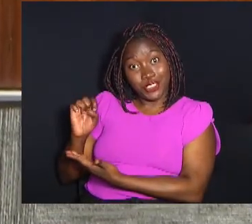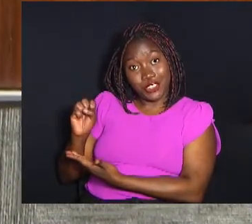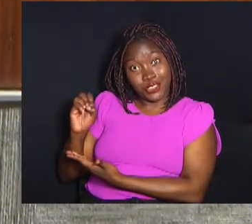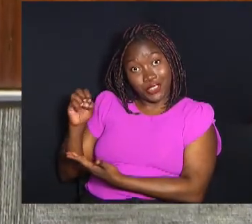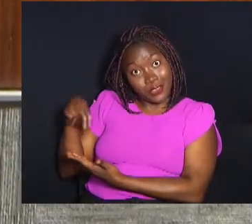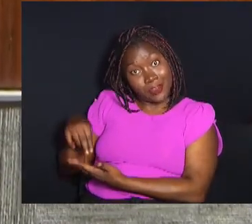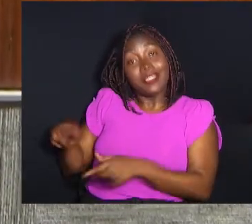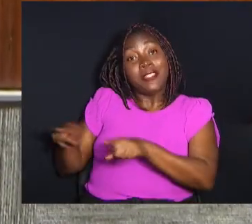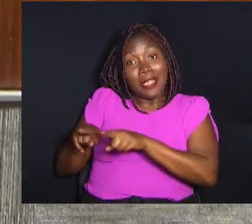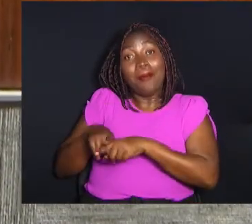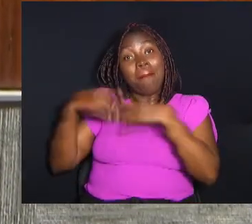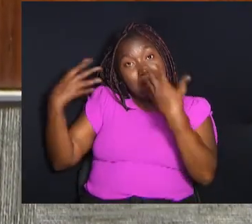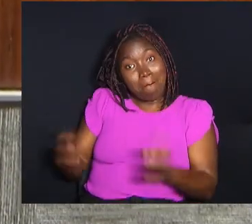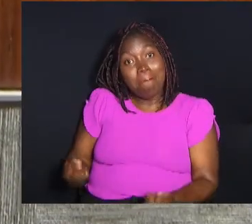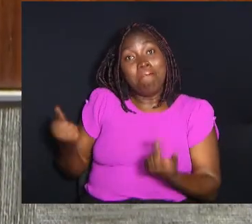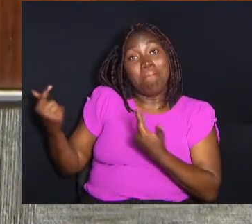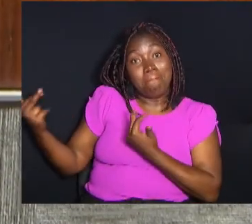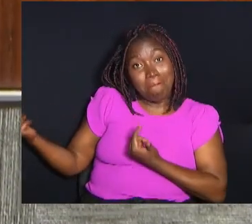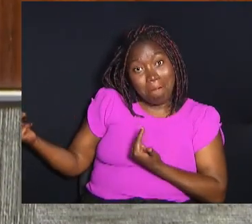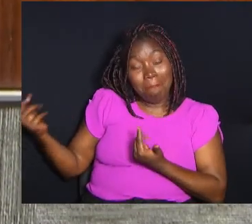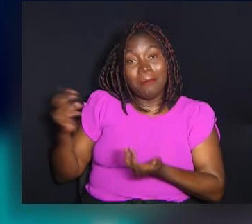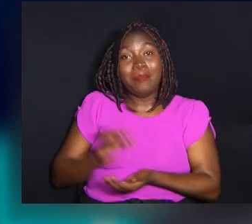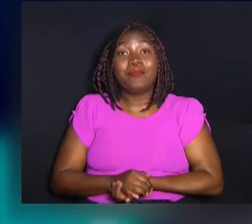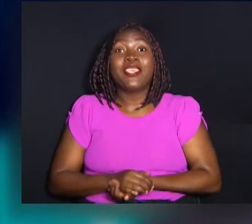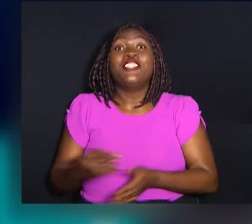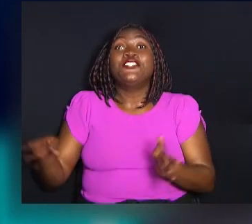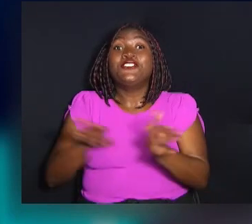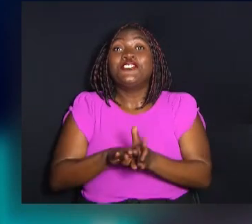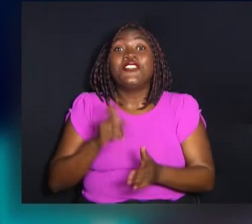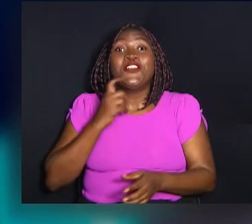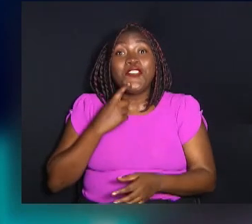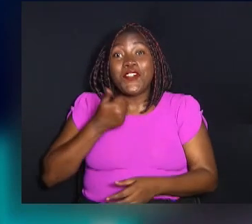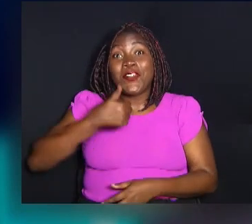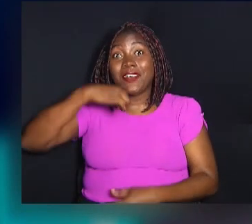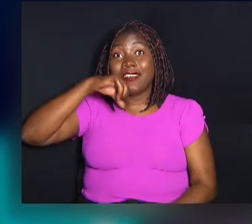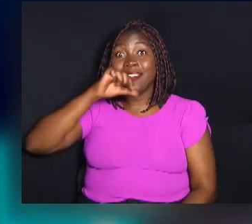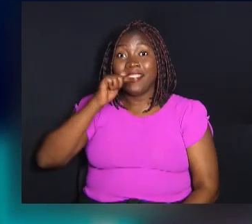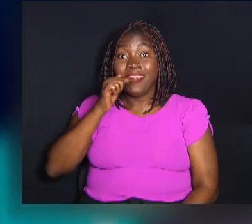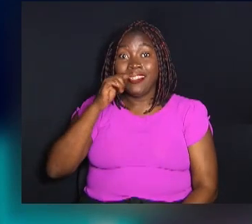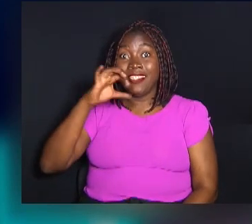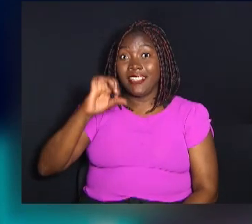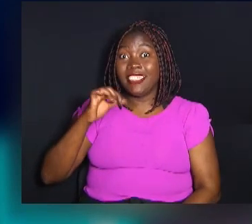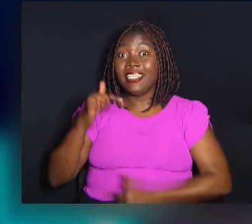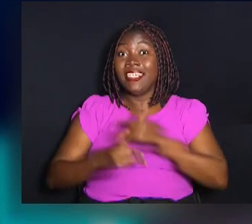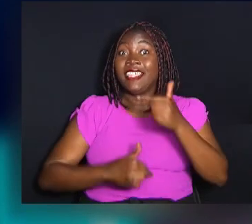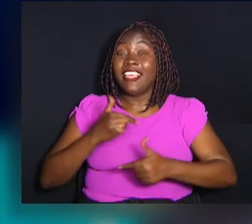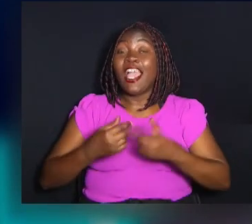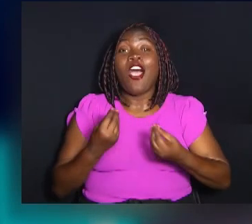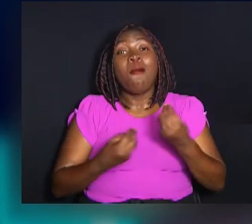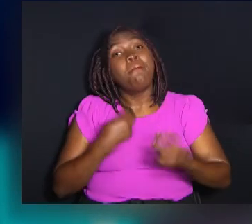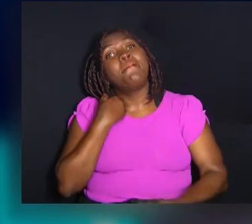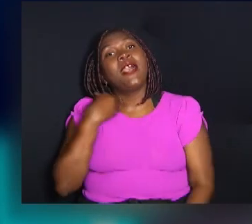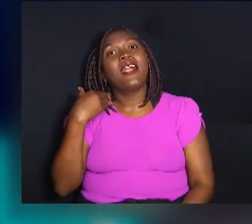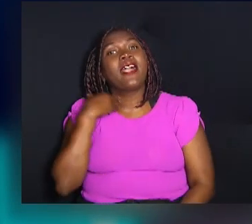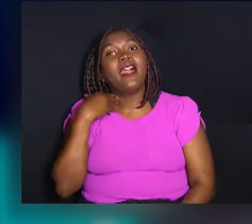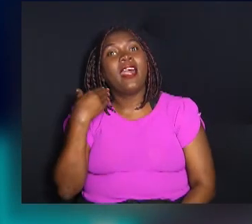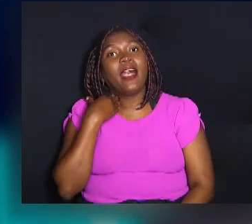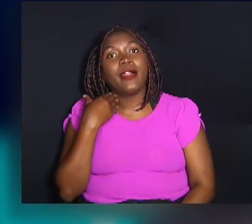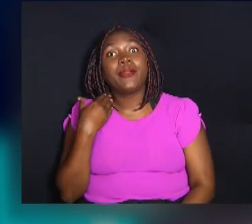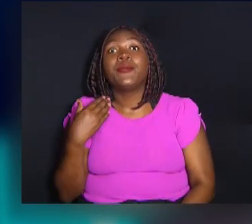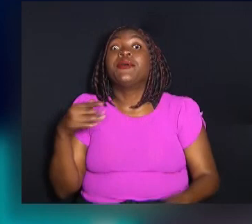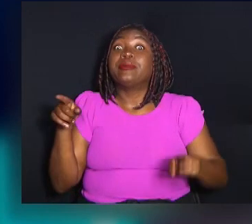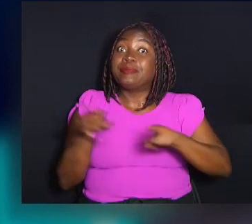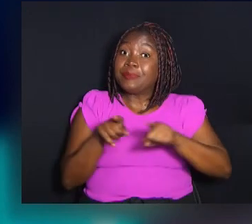também recebeu o título de cidadão campineiro e chegou em Campinas em 1979 para trabalhar como